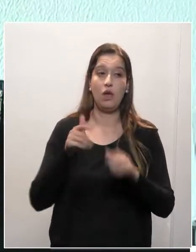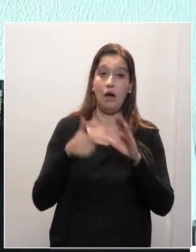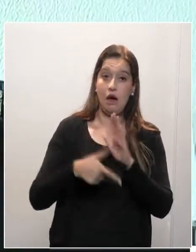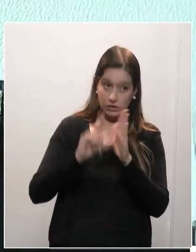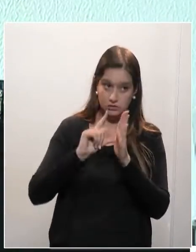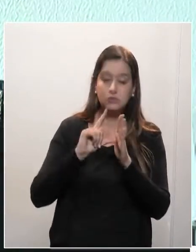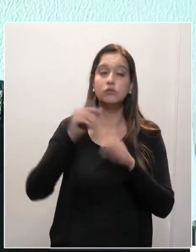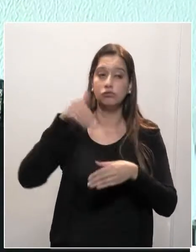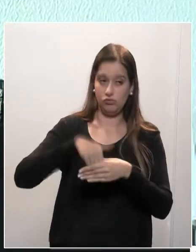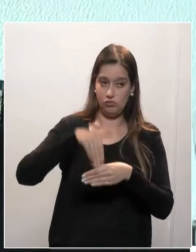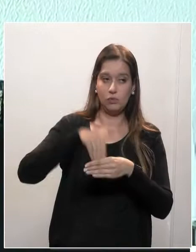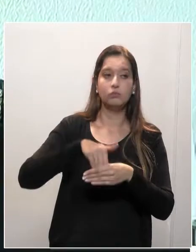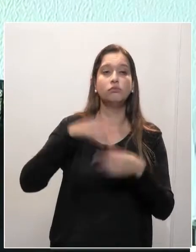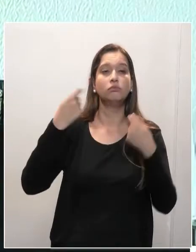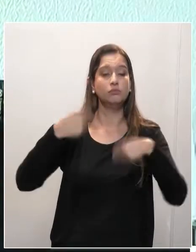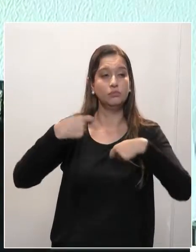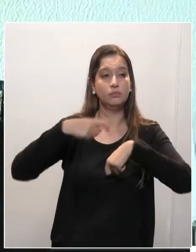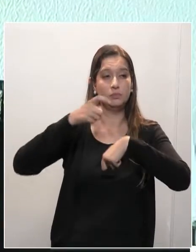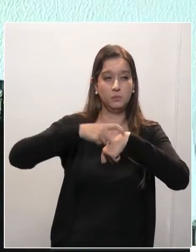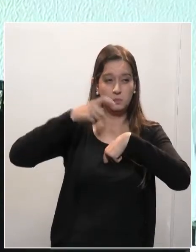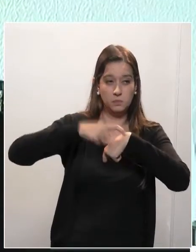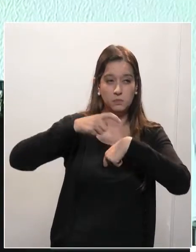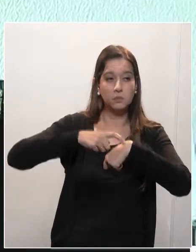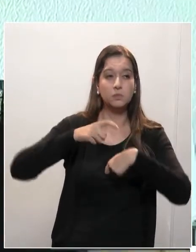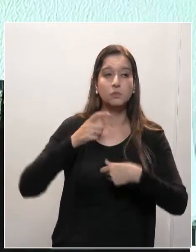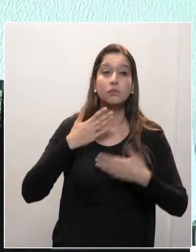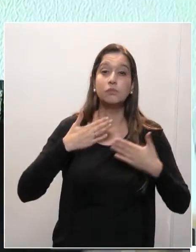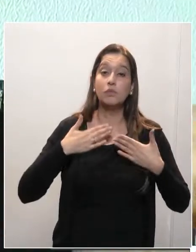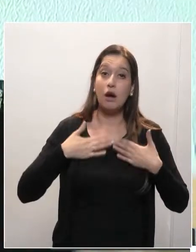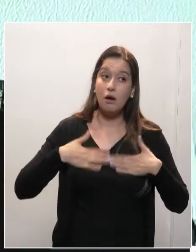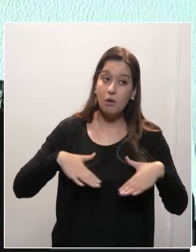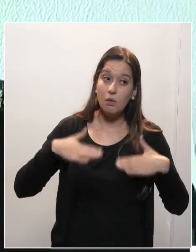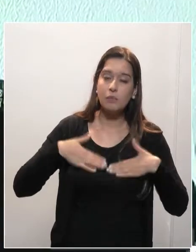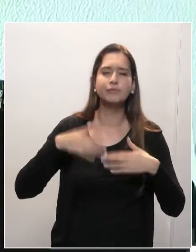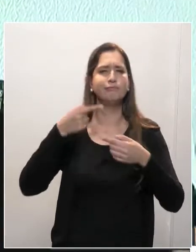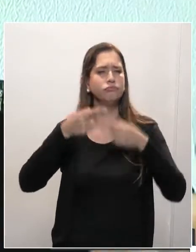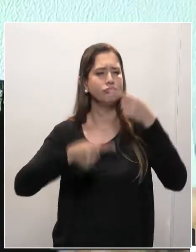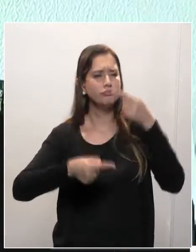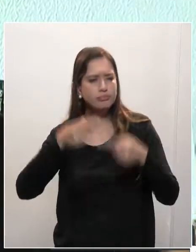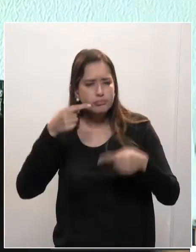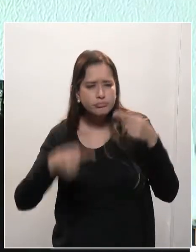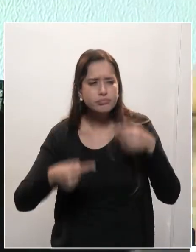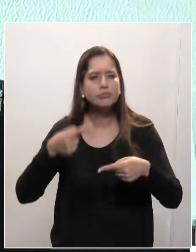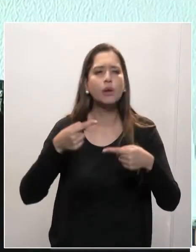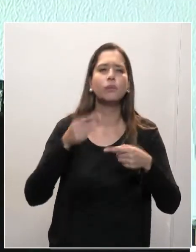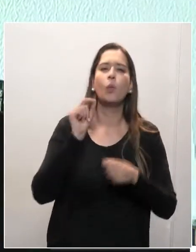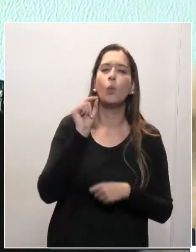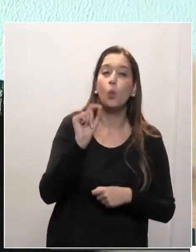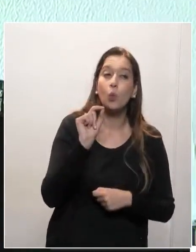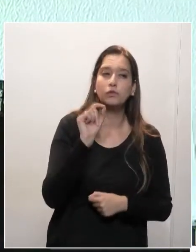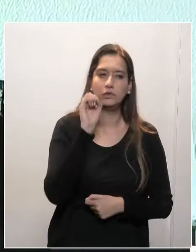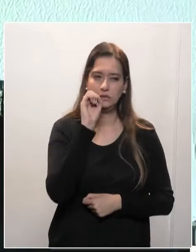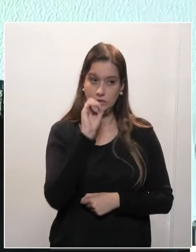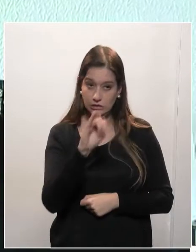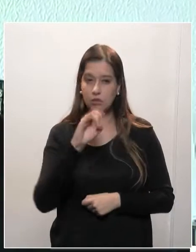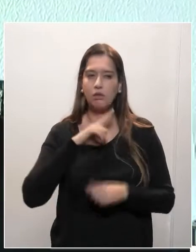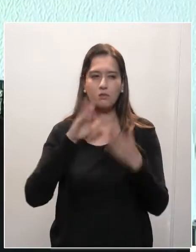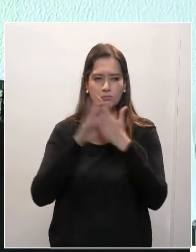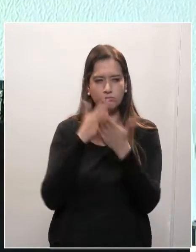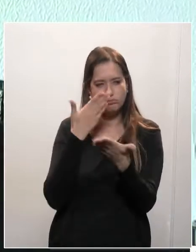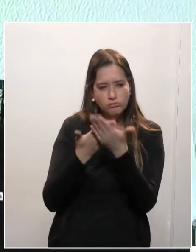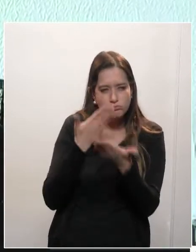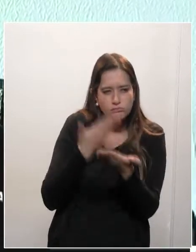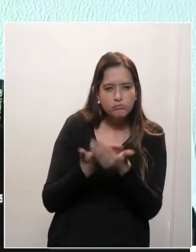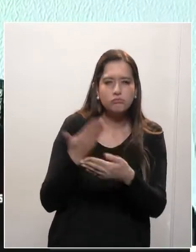calma, para se discutir isso. Se a gente fizer escolas privilegiadas, nós vamos ter algumas delas desprivilegiadas.